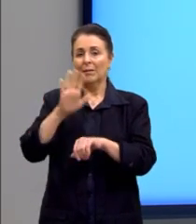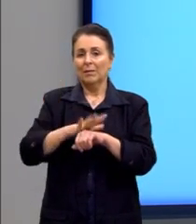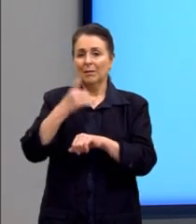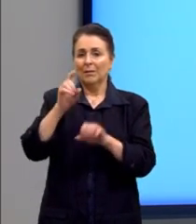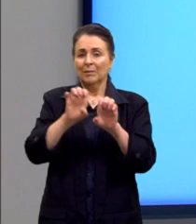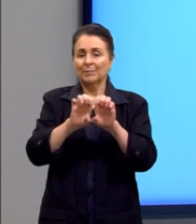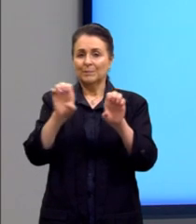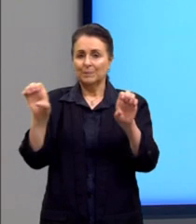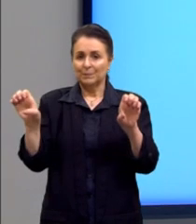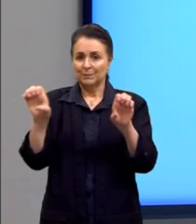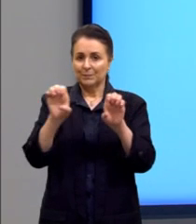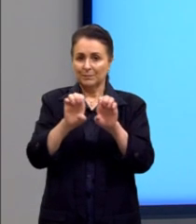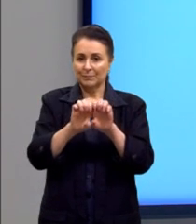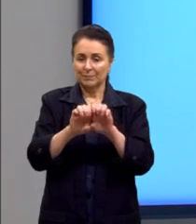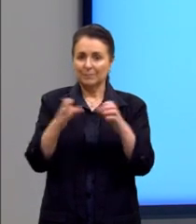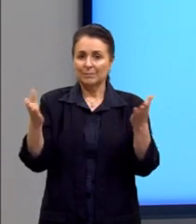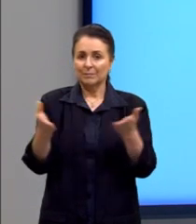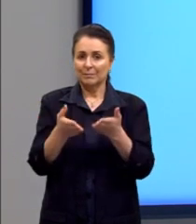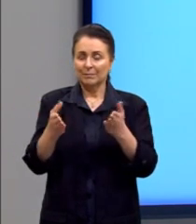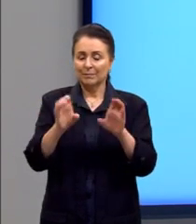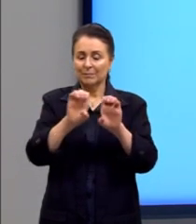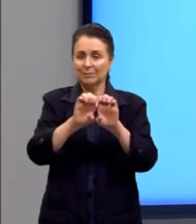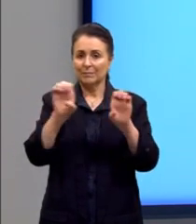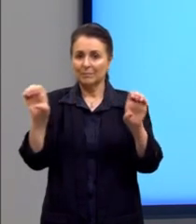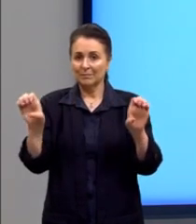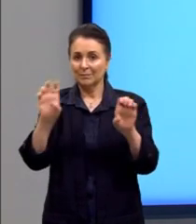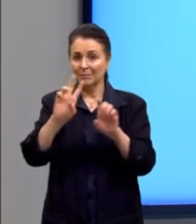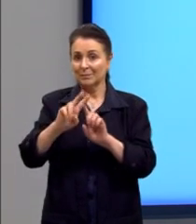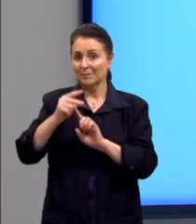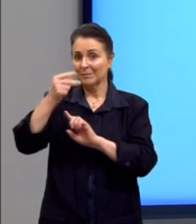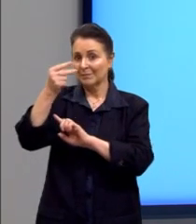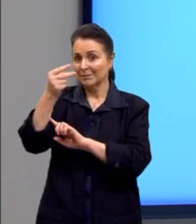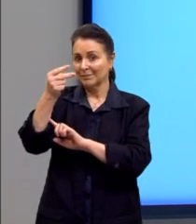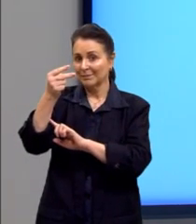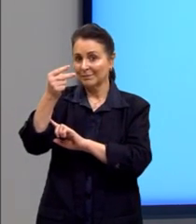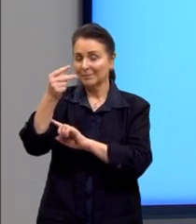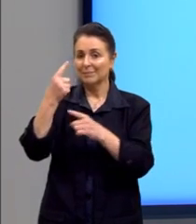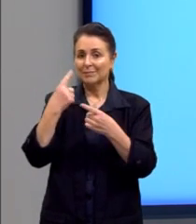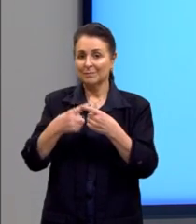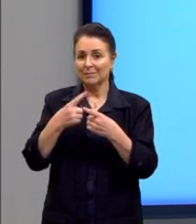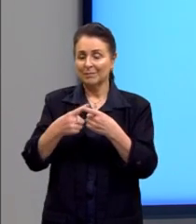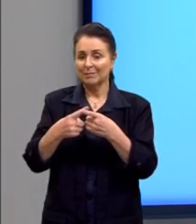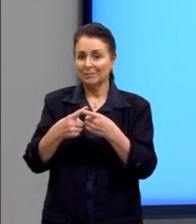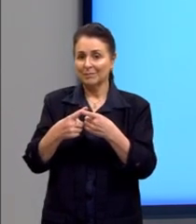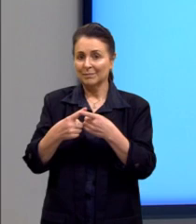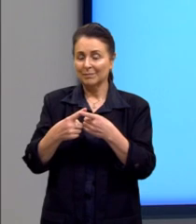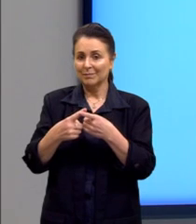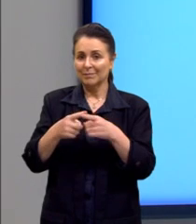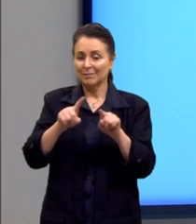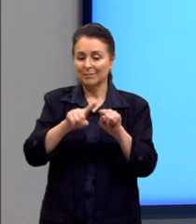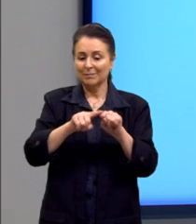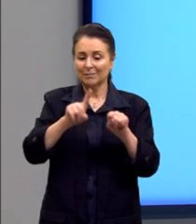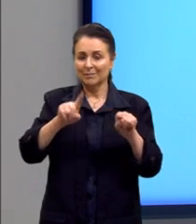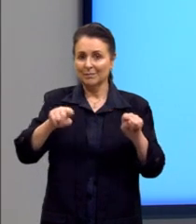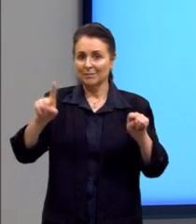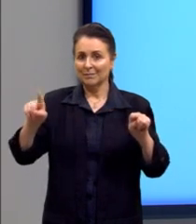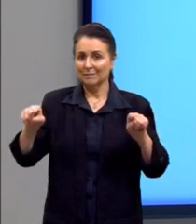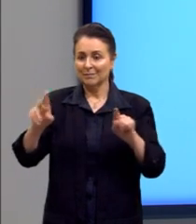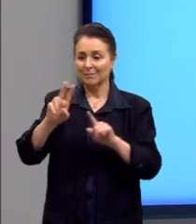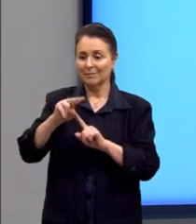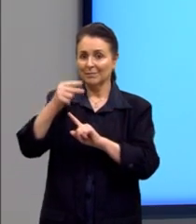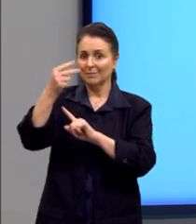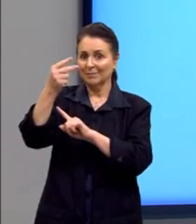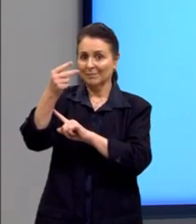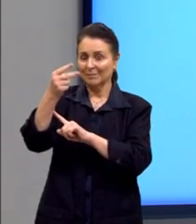equação mas agora uma equação exponencial porque a nossa variável está no expoente.